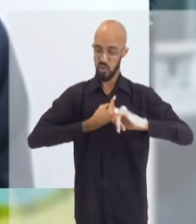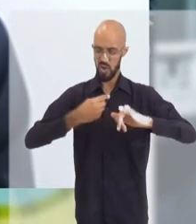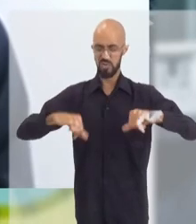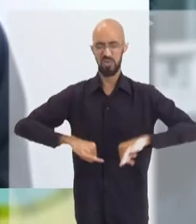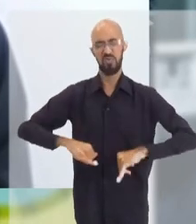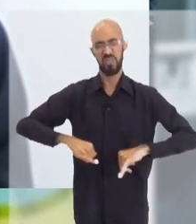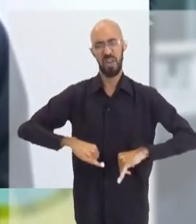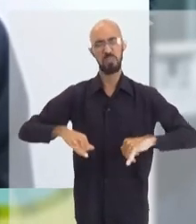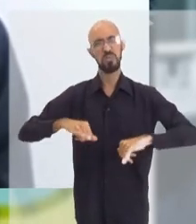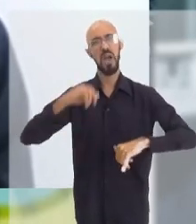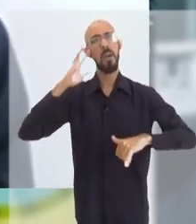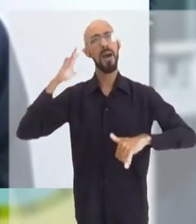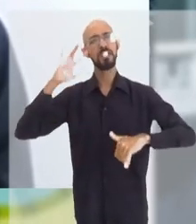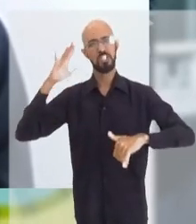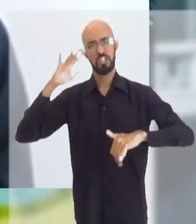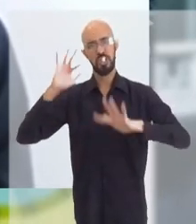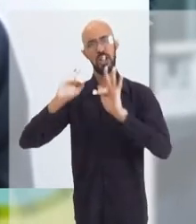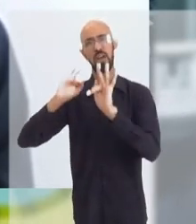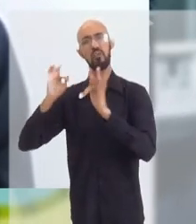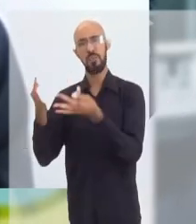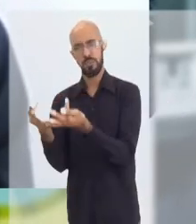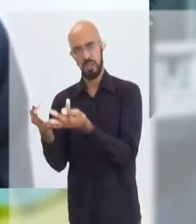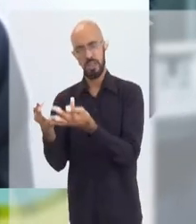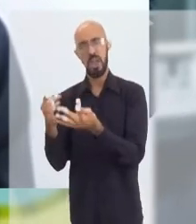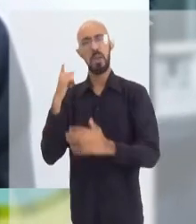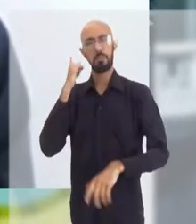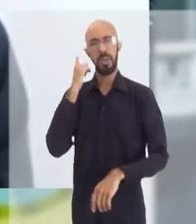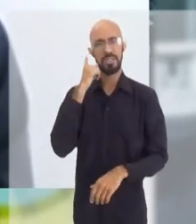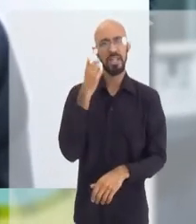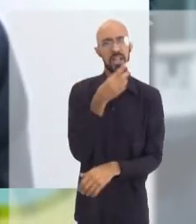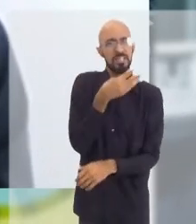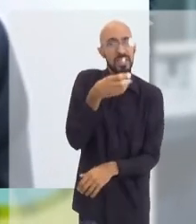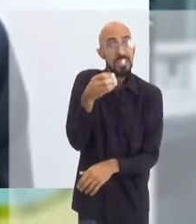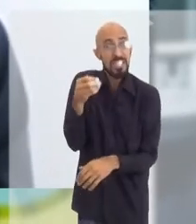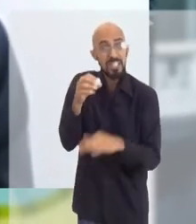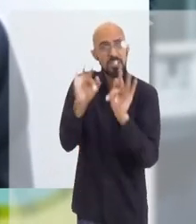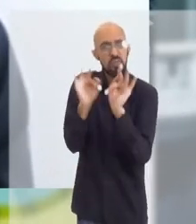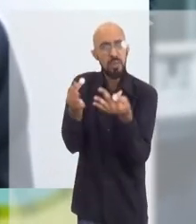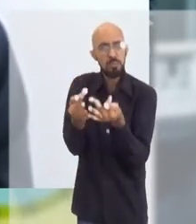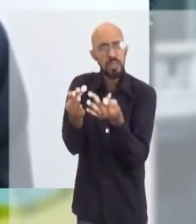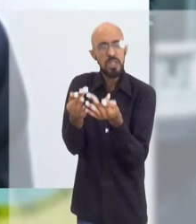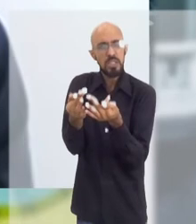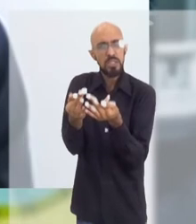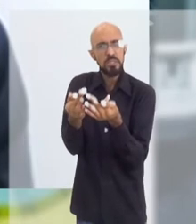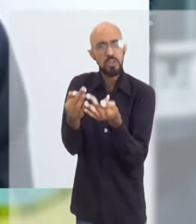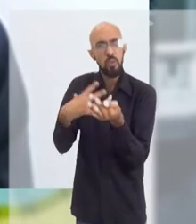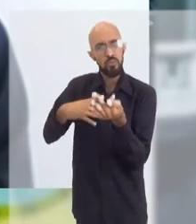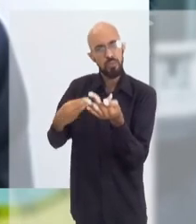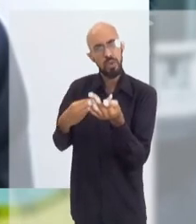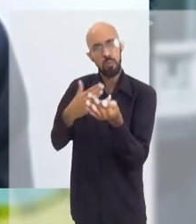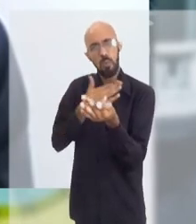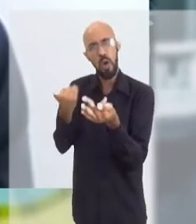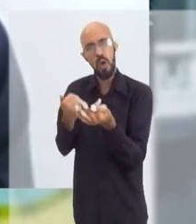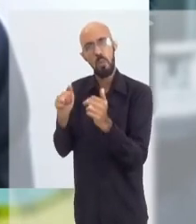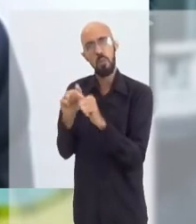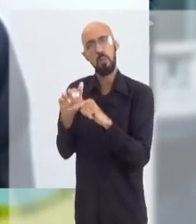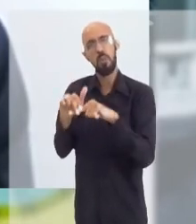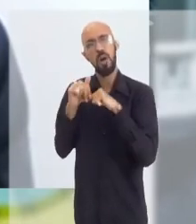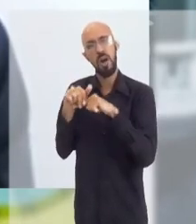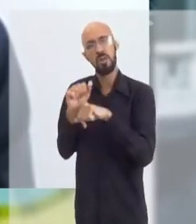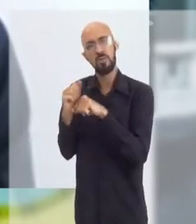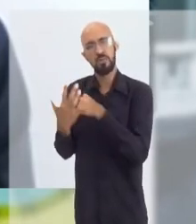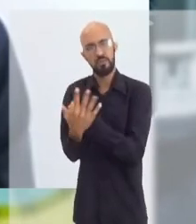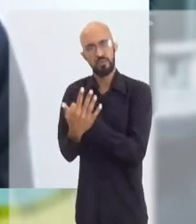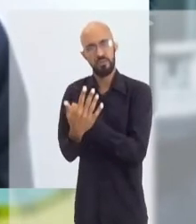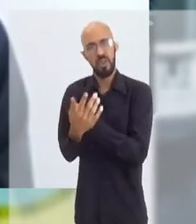gente, imagina no coração de todos vocês e das 300 famílias que já perderam seus filhos para Covid-19. É uma